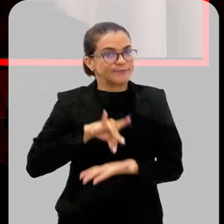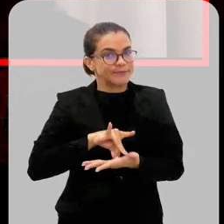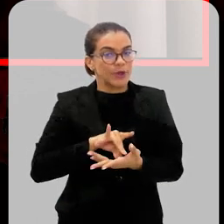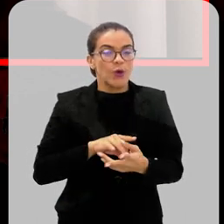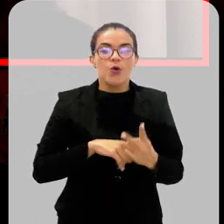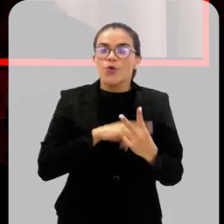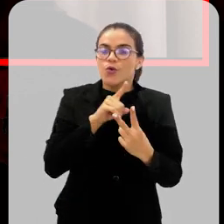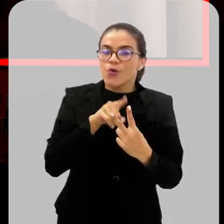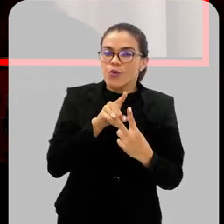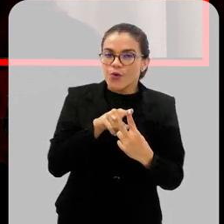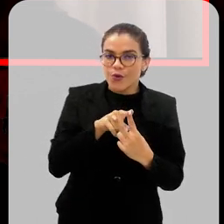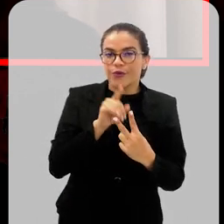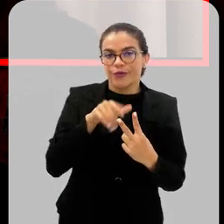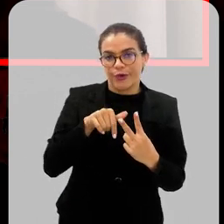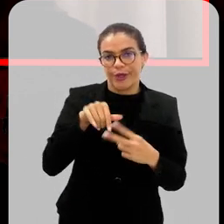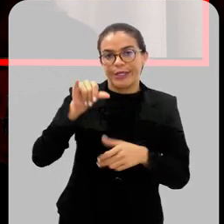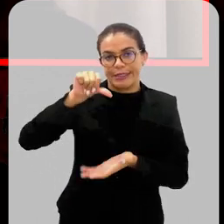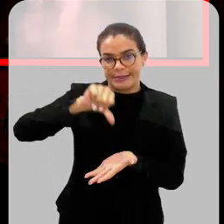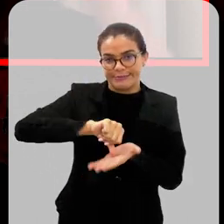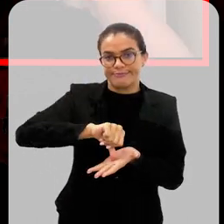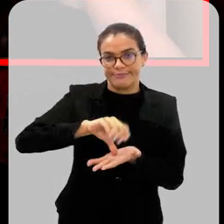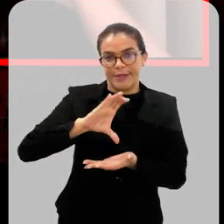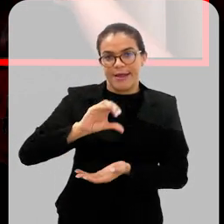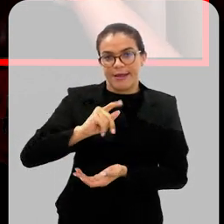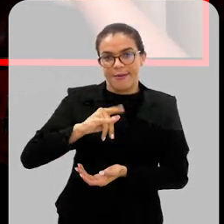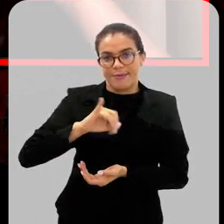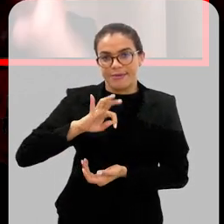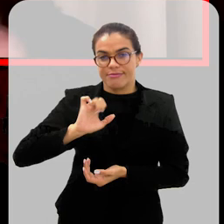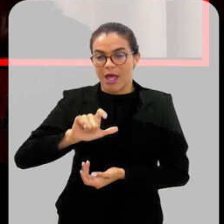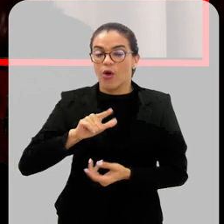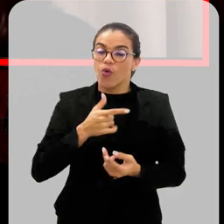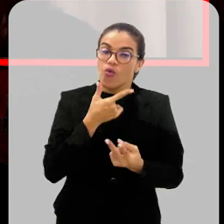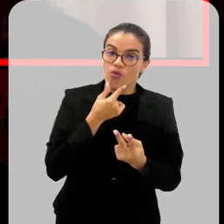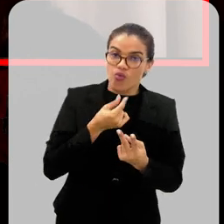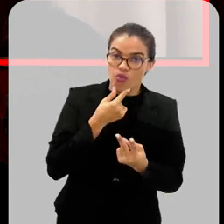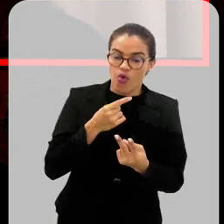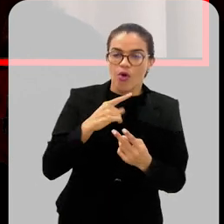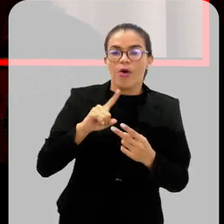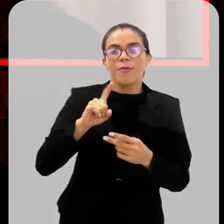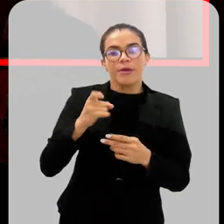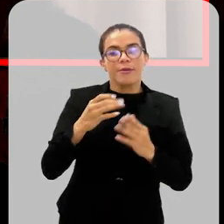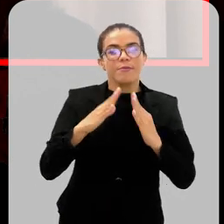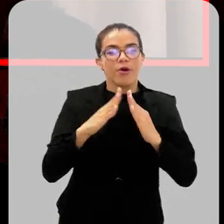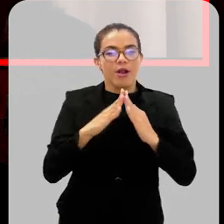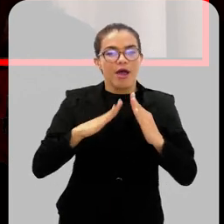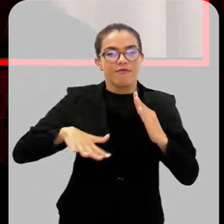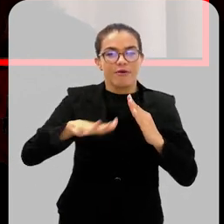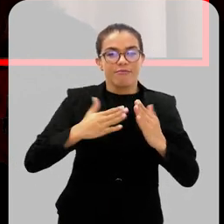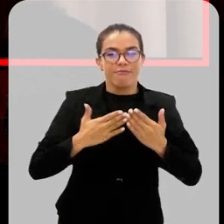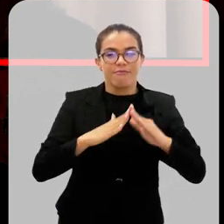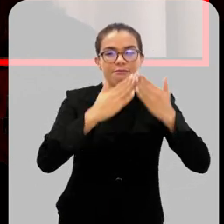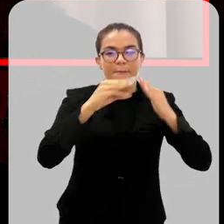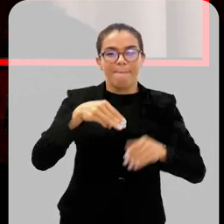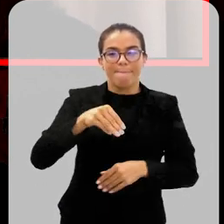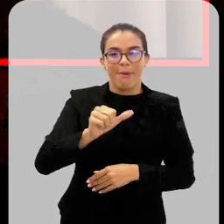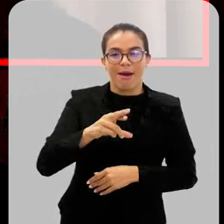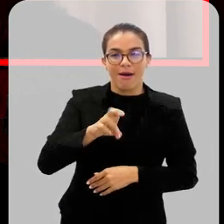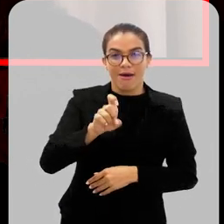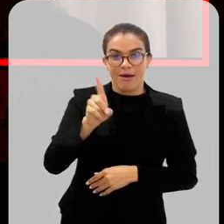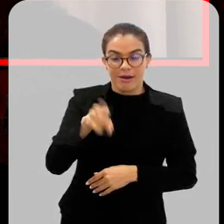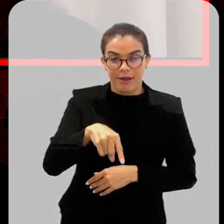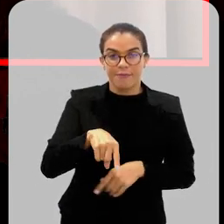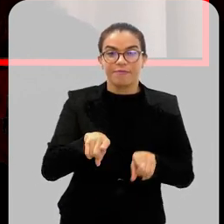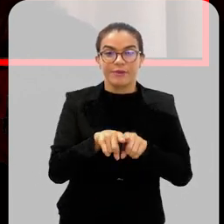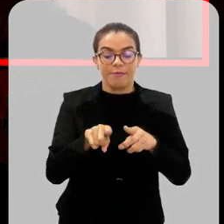confirmados. O primeiro foi aqui na capital, né? De um homem que morava no complexo da Maré. Mais duas